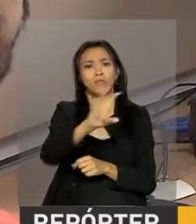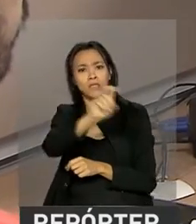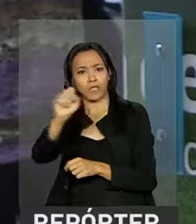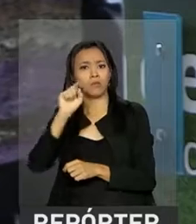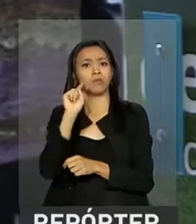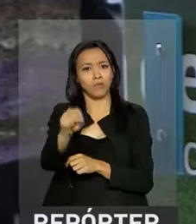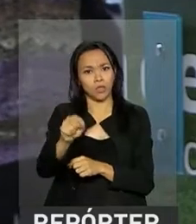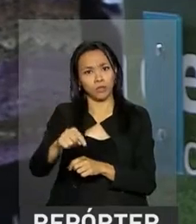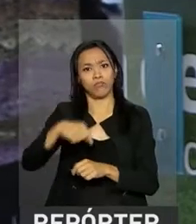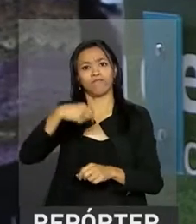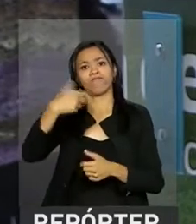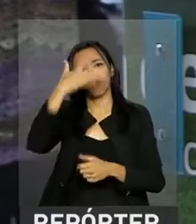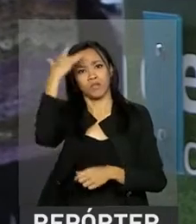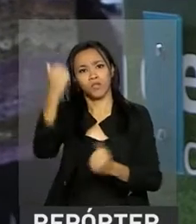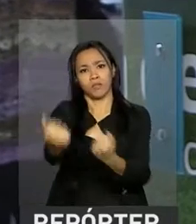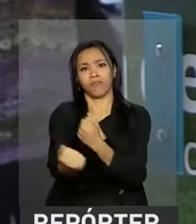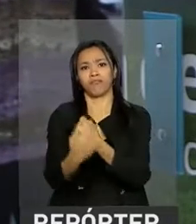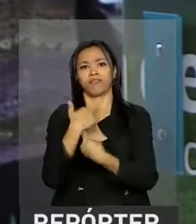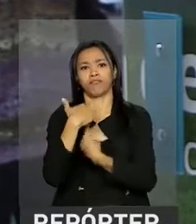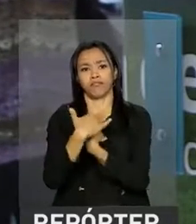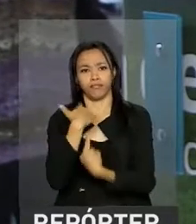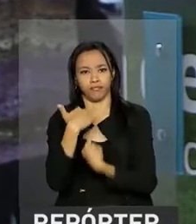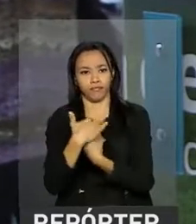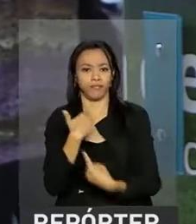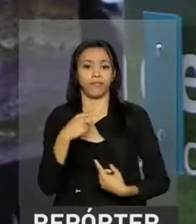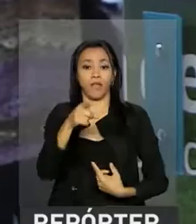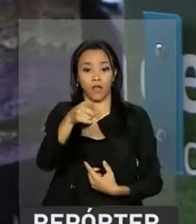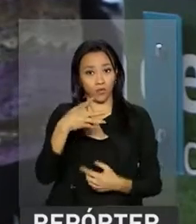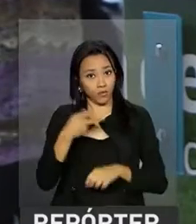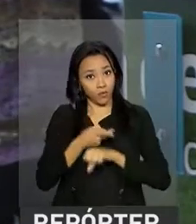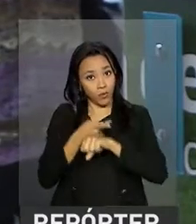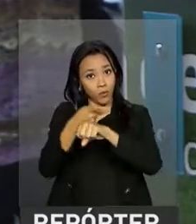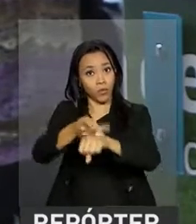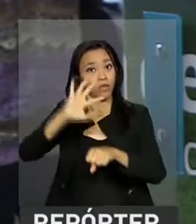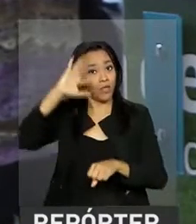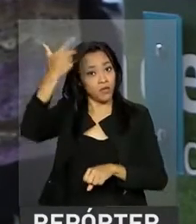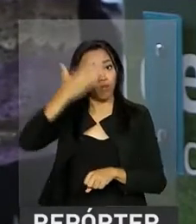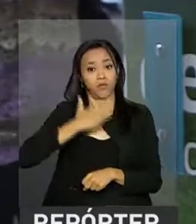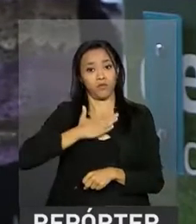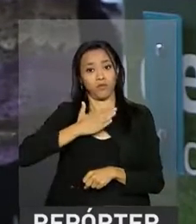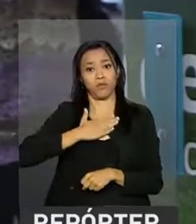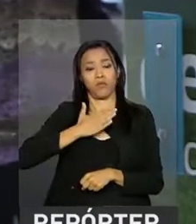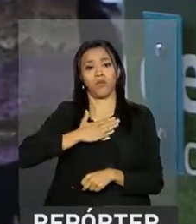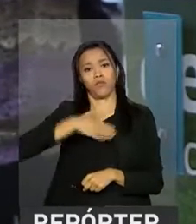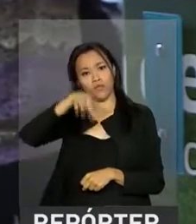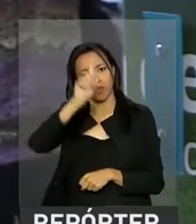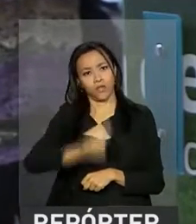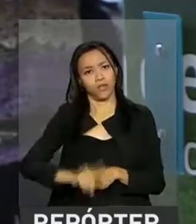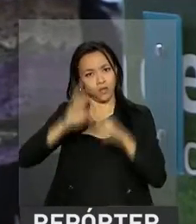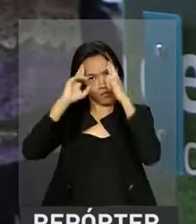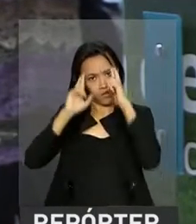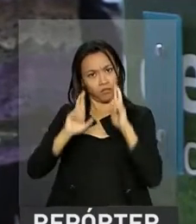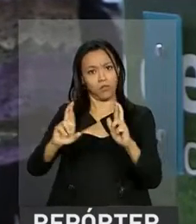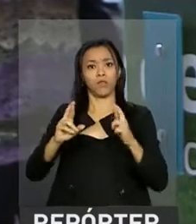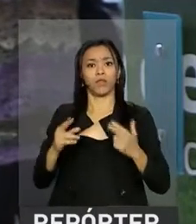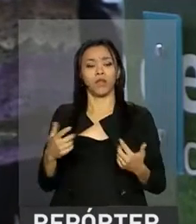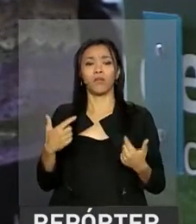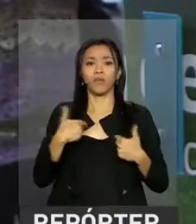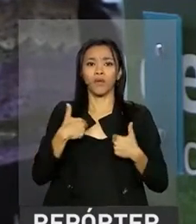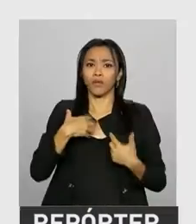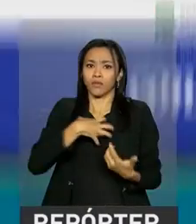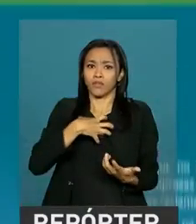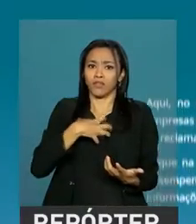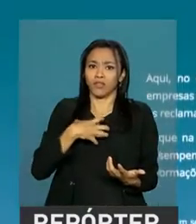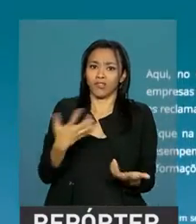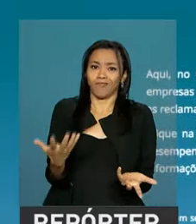Estou correndo atrás dos meus direitos para pelo menos tentar ver eu, como mãe, me sentir pouco